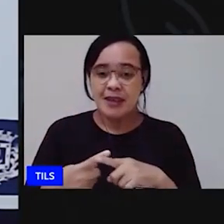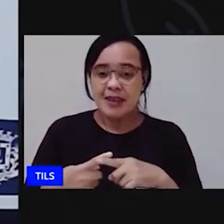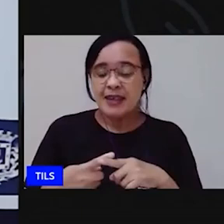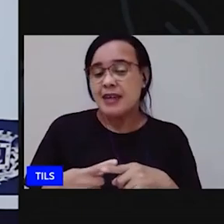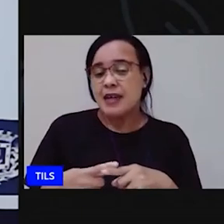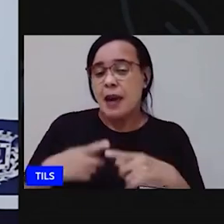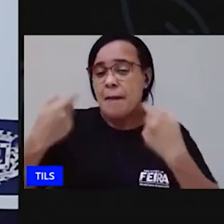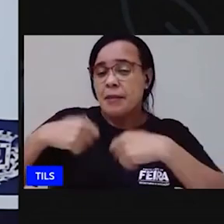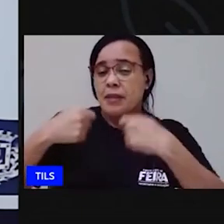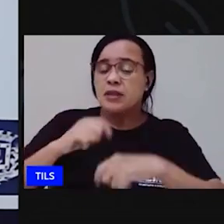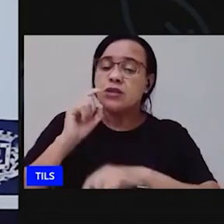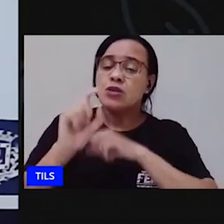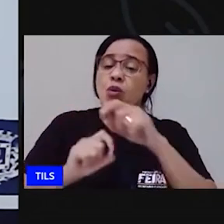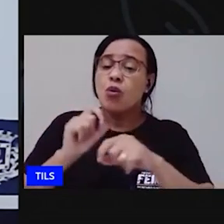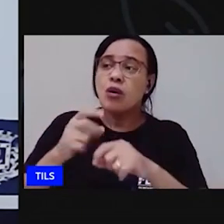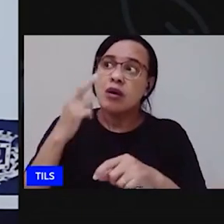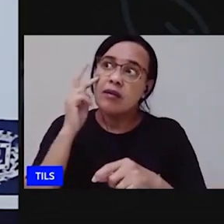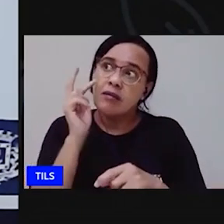qual é o objeto maior